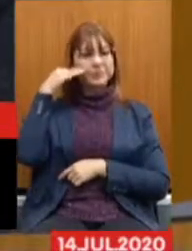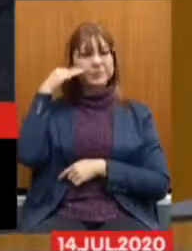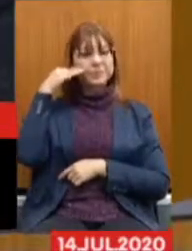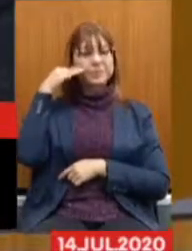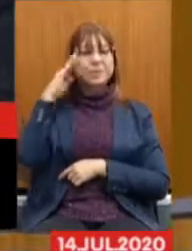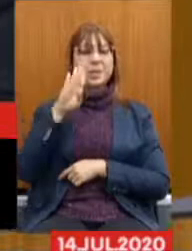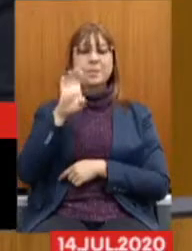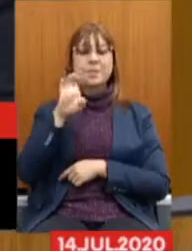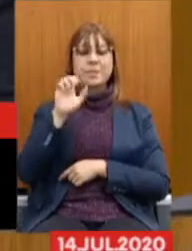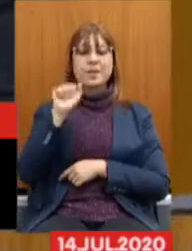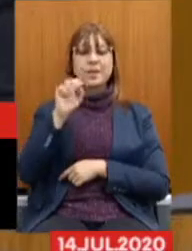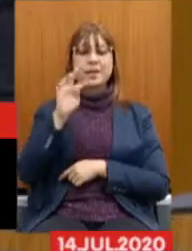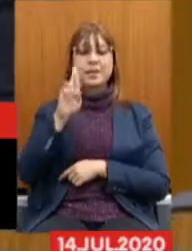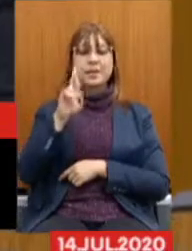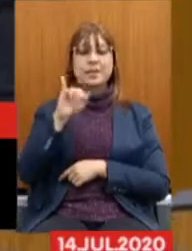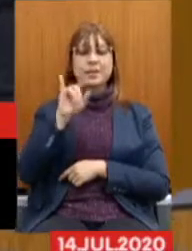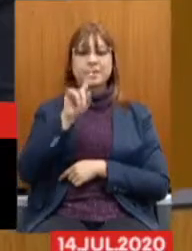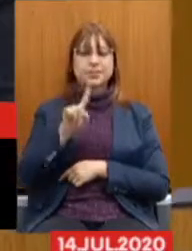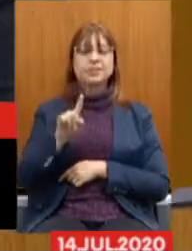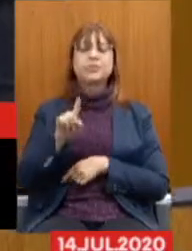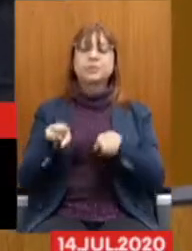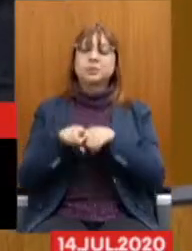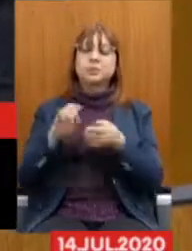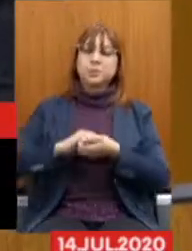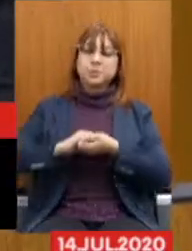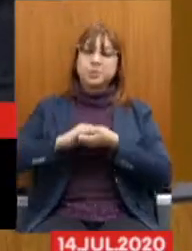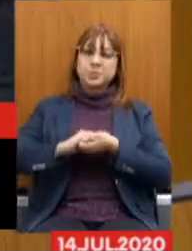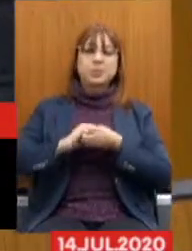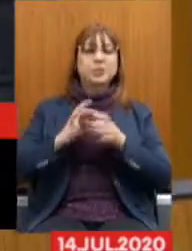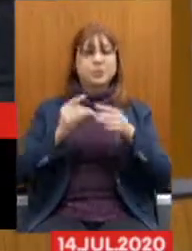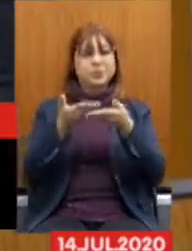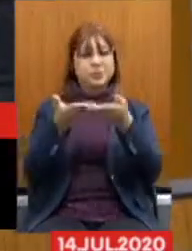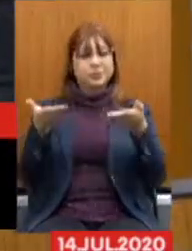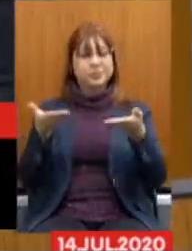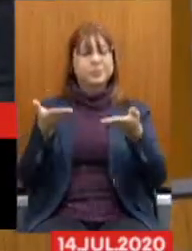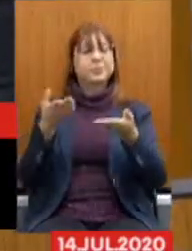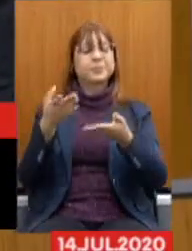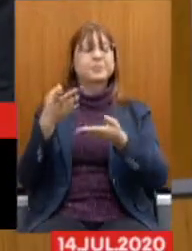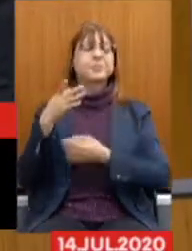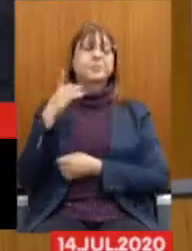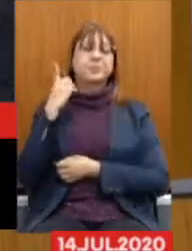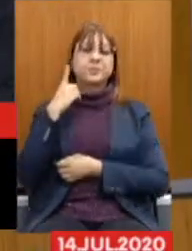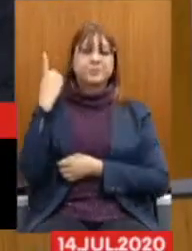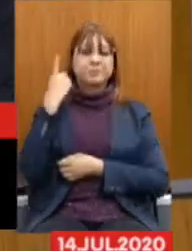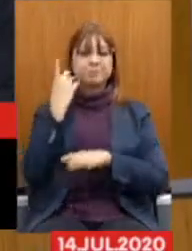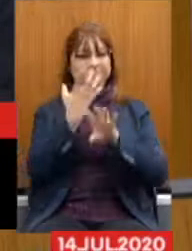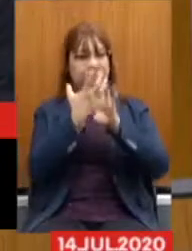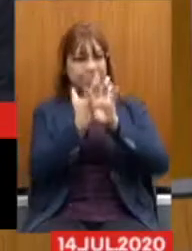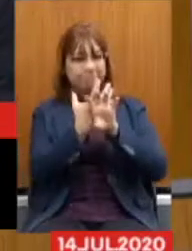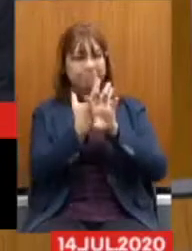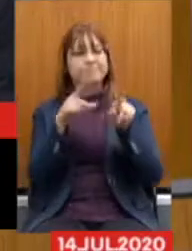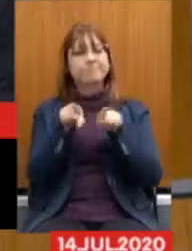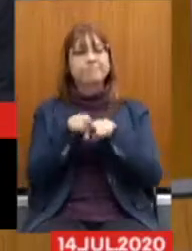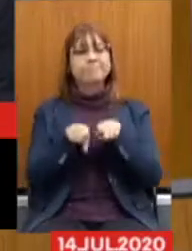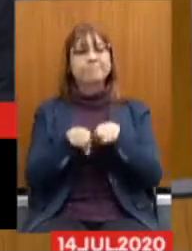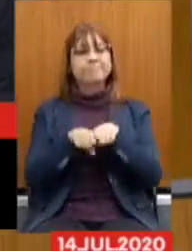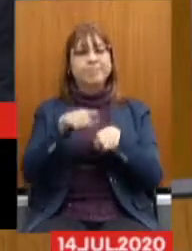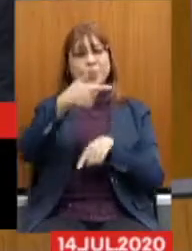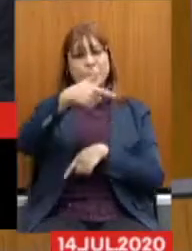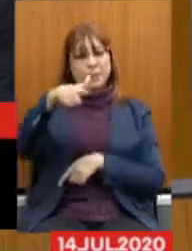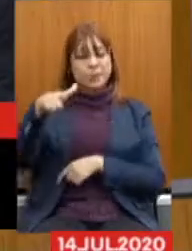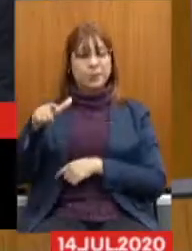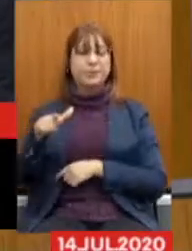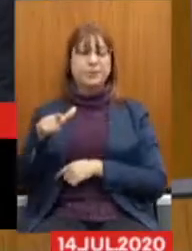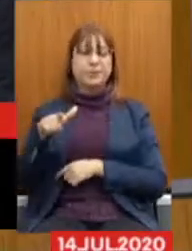Cumprimento também a todos os parlamentares que nos acompanham por meio virtual e a todos os demais